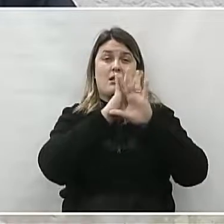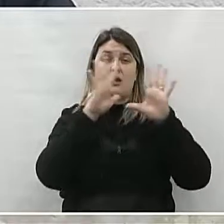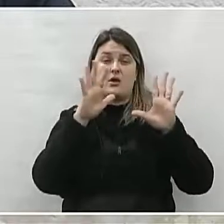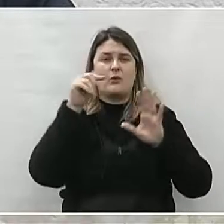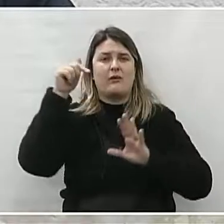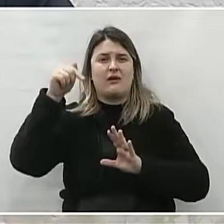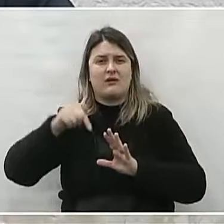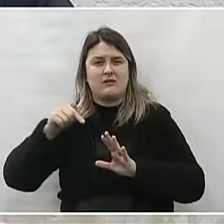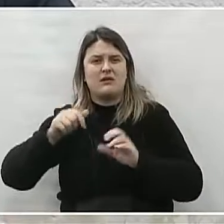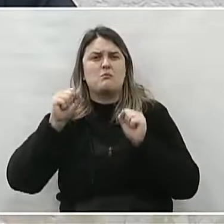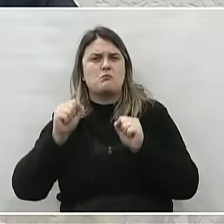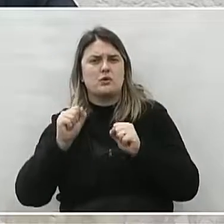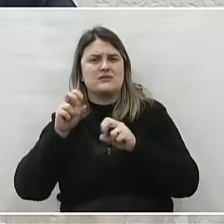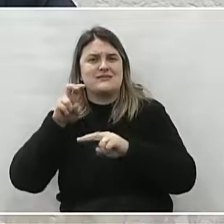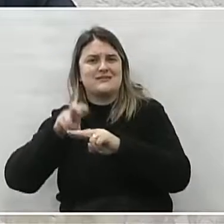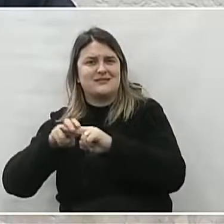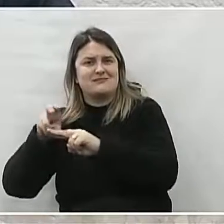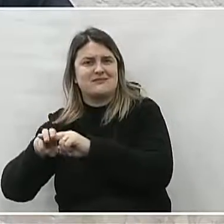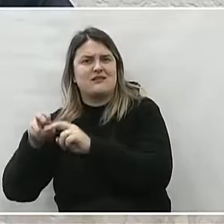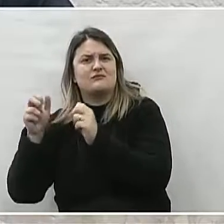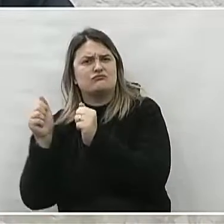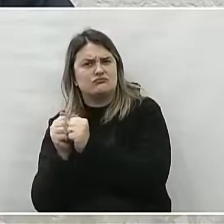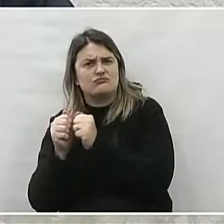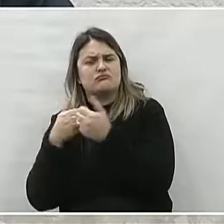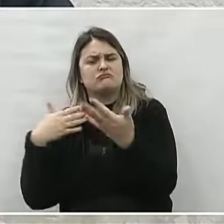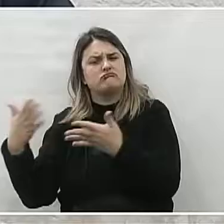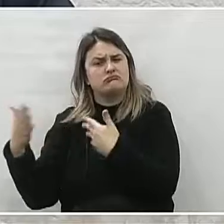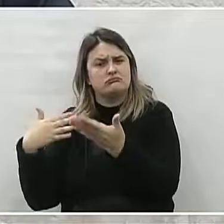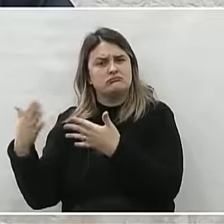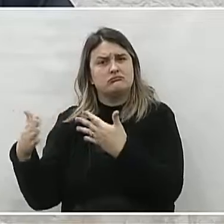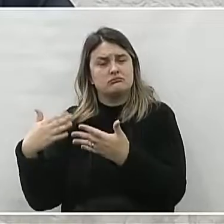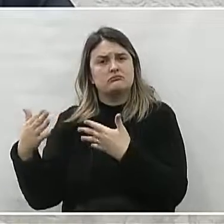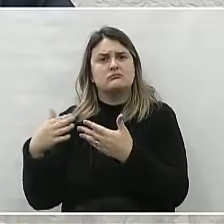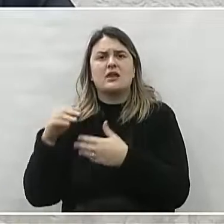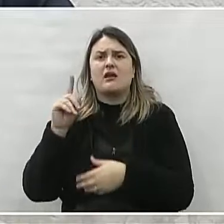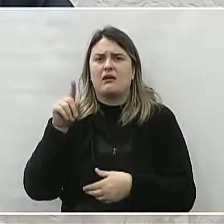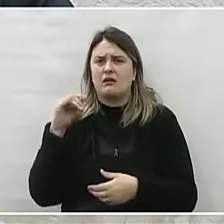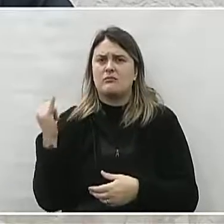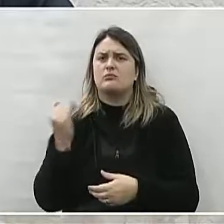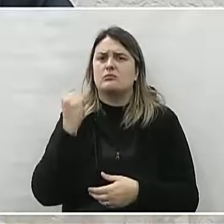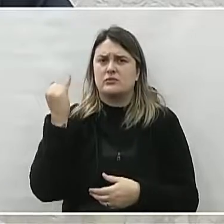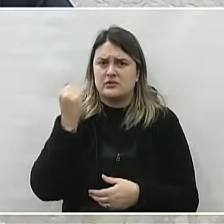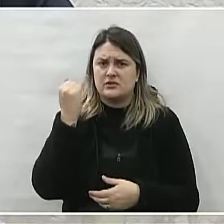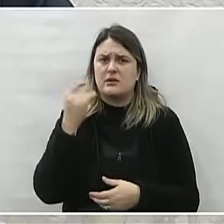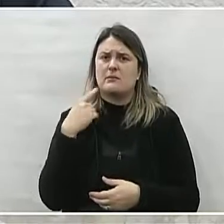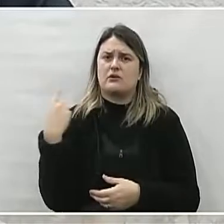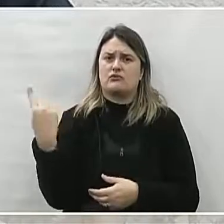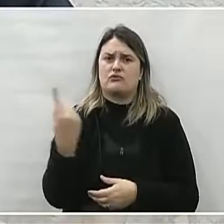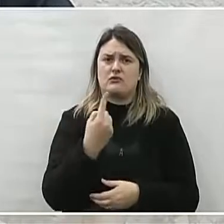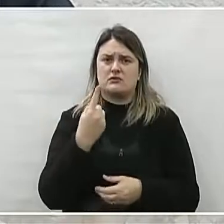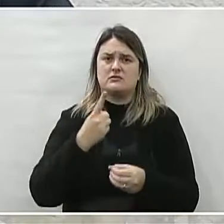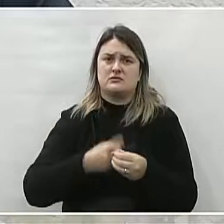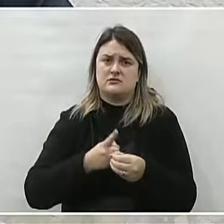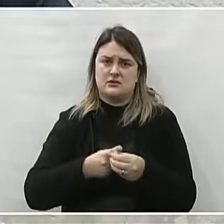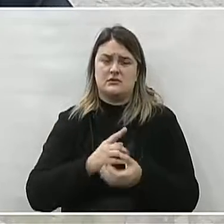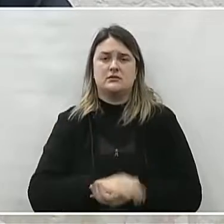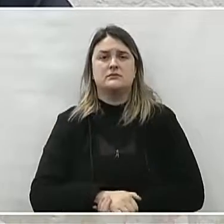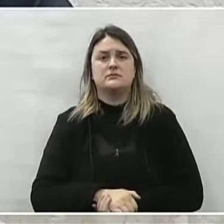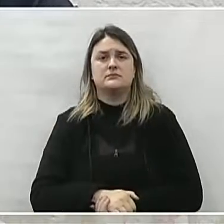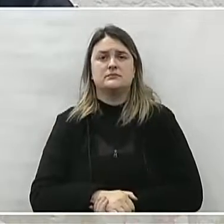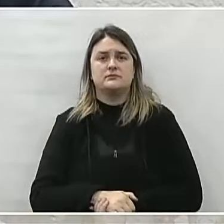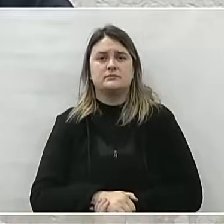está disposto a sentar junto e debater sobre essa questão de extrema importância para o nosso município.